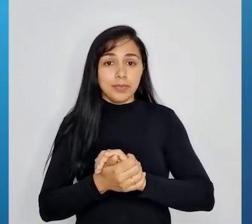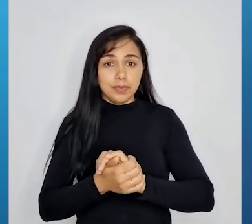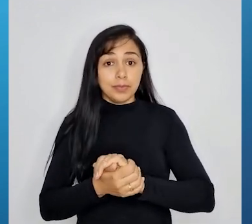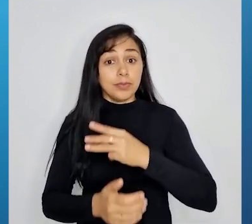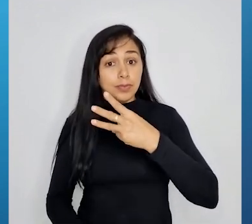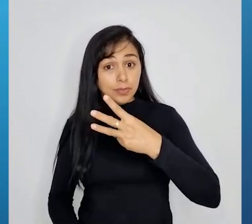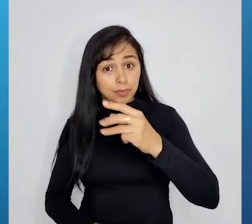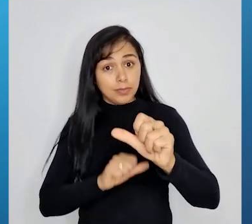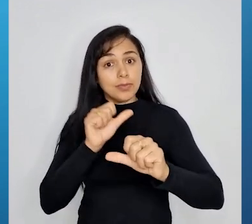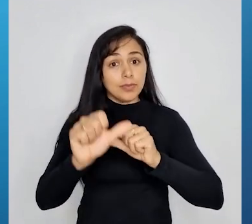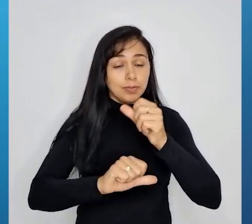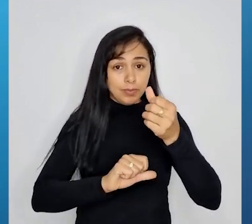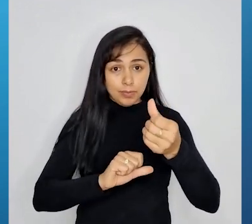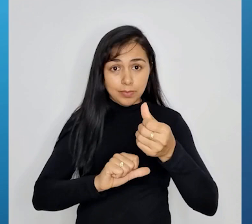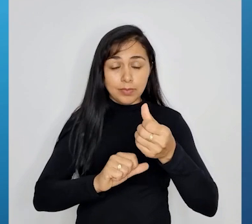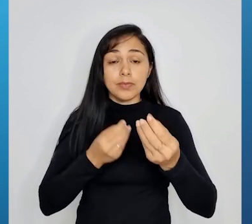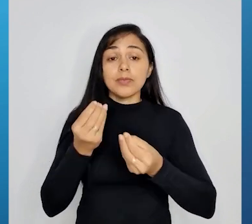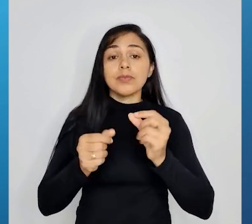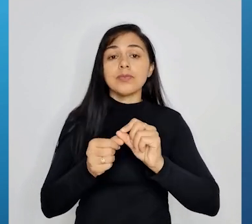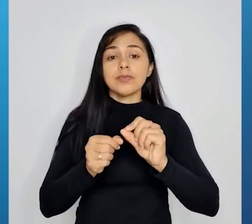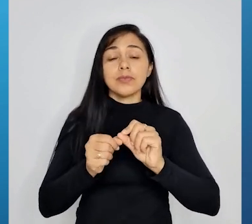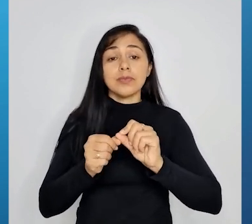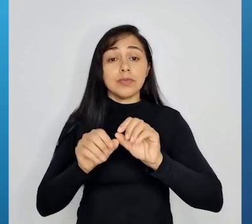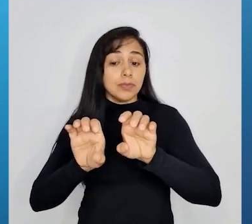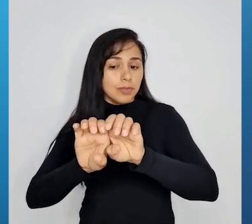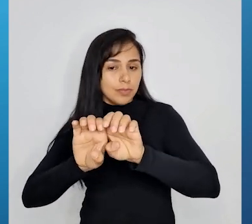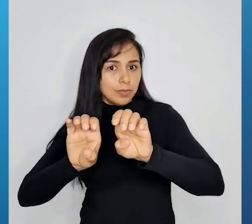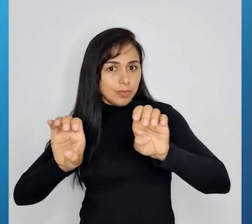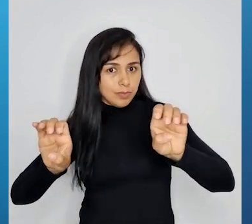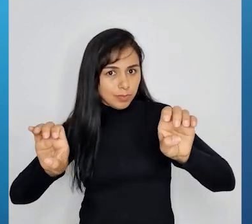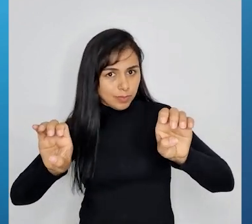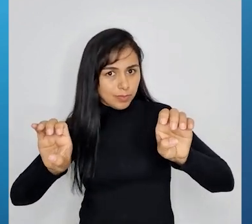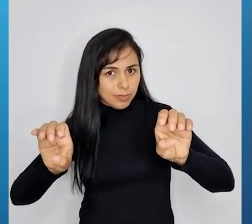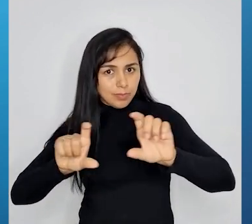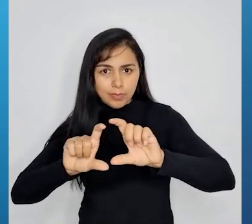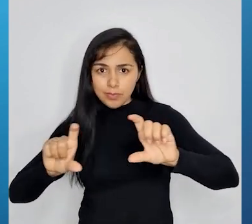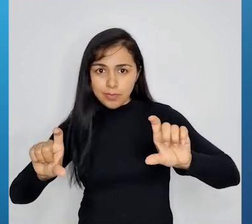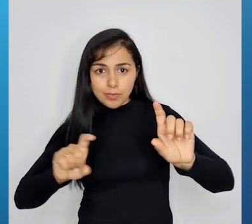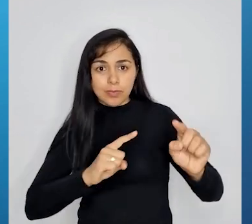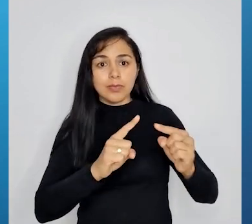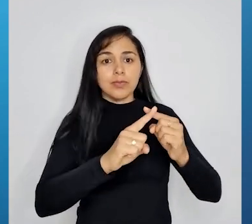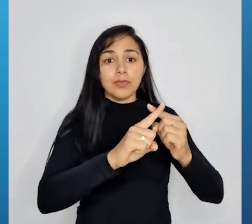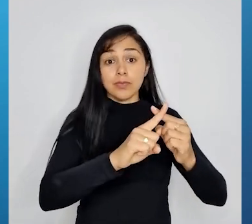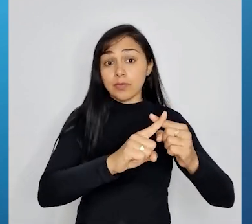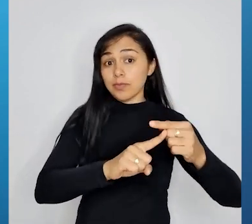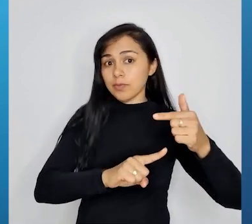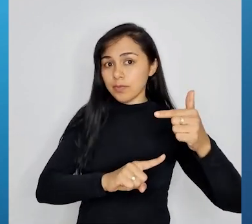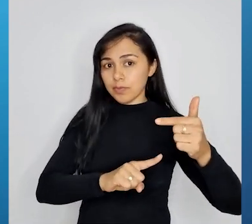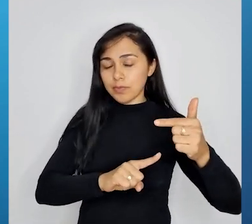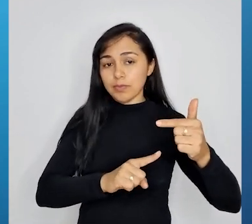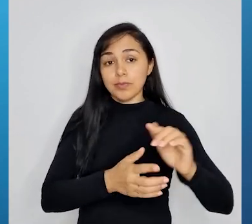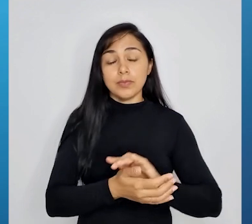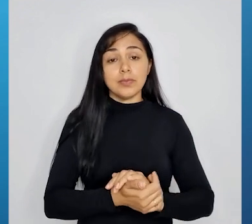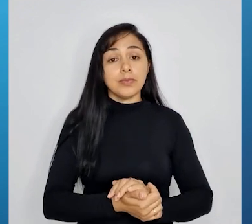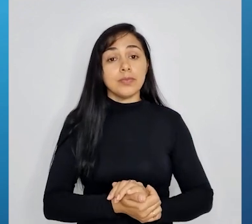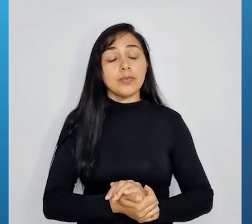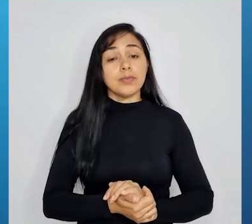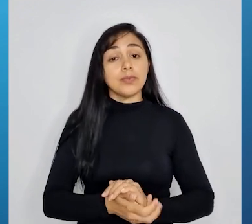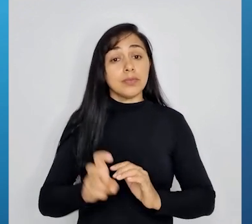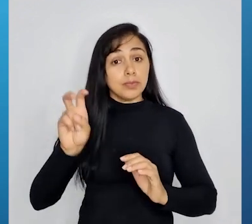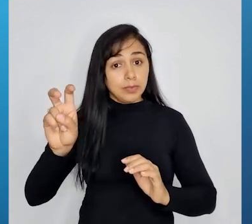que multiplicar toda esta equação por 2. E é isso que eu vou fazer. Então, 2 vezes